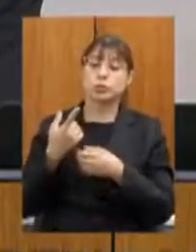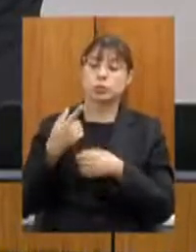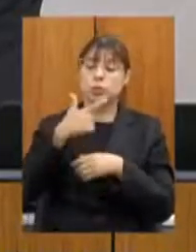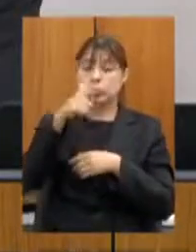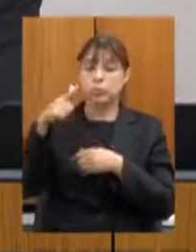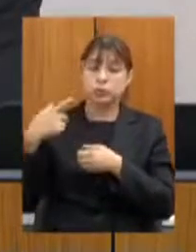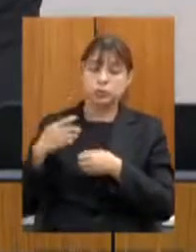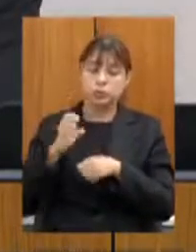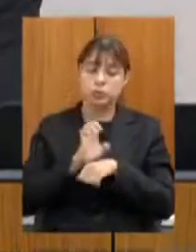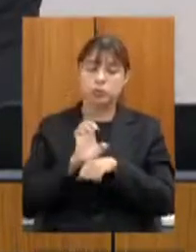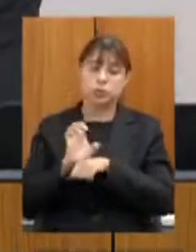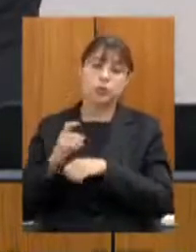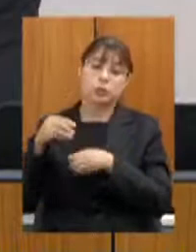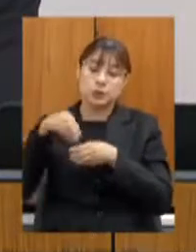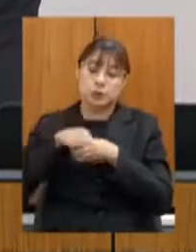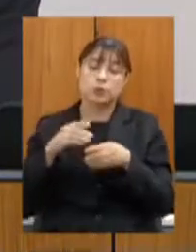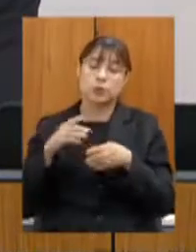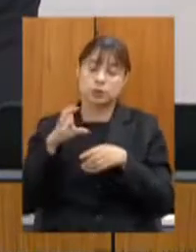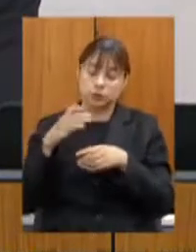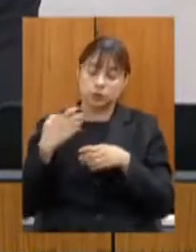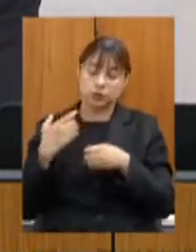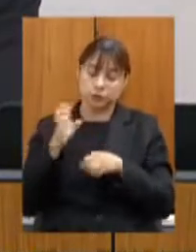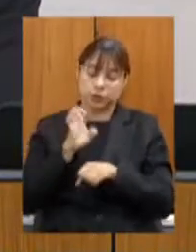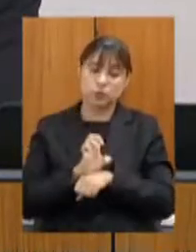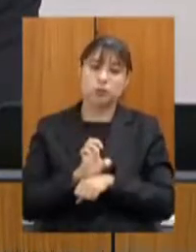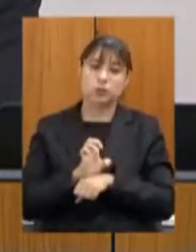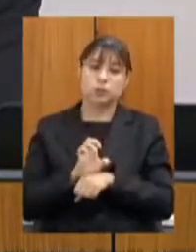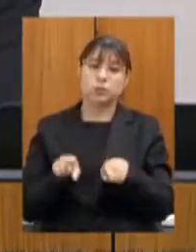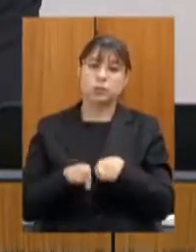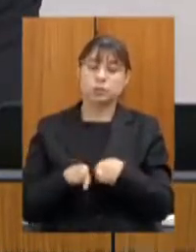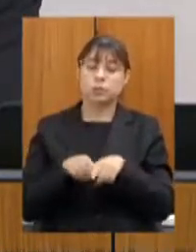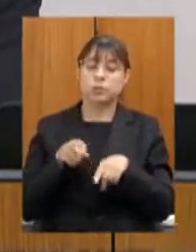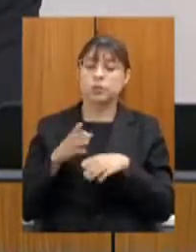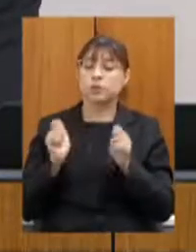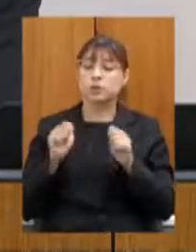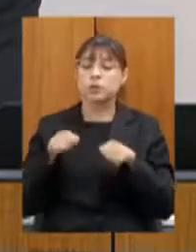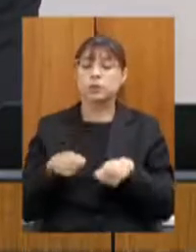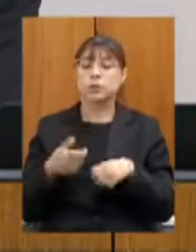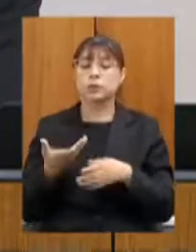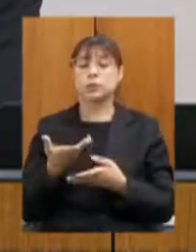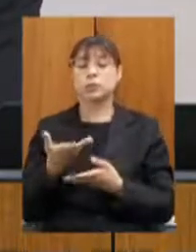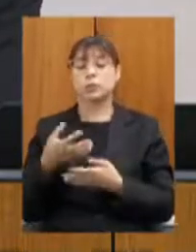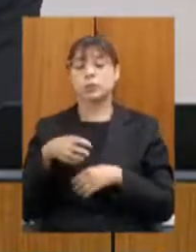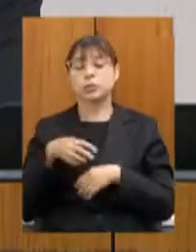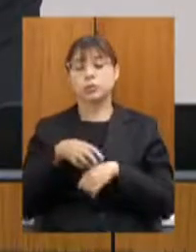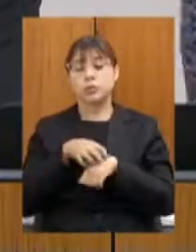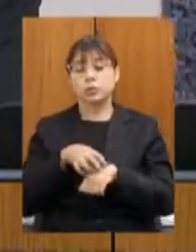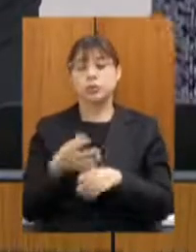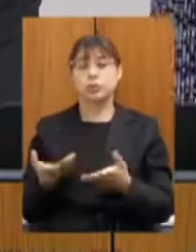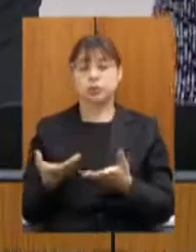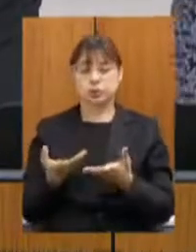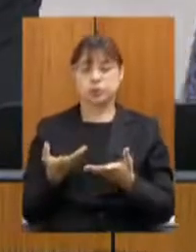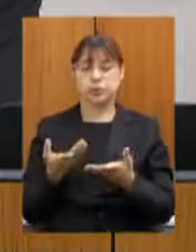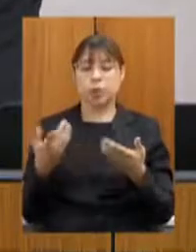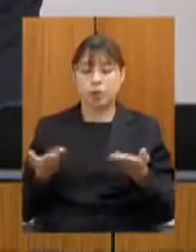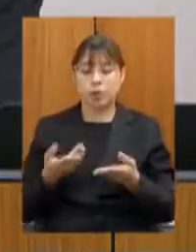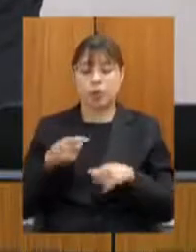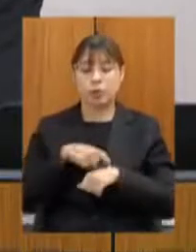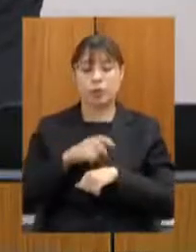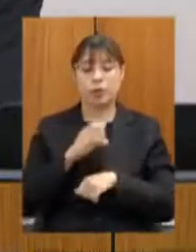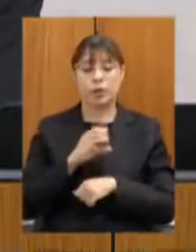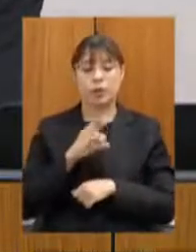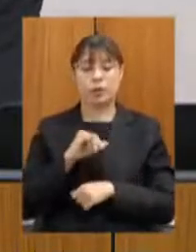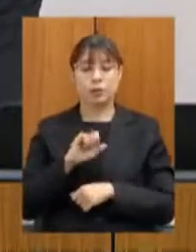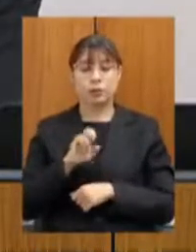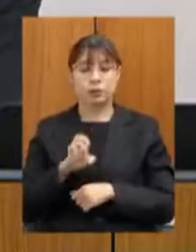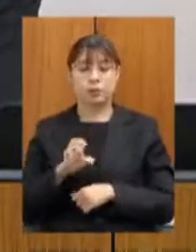metropolitano qual o planejamento para garantir do serviço de transporte público no momento de crise em que vivemos e para garantir